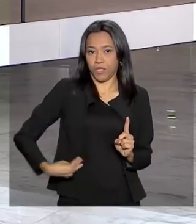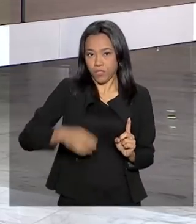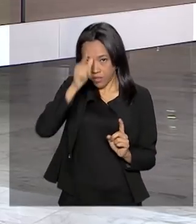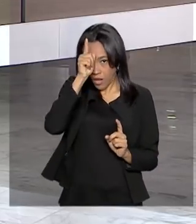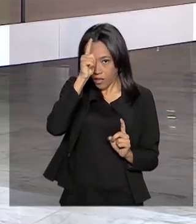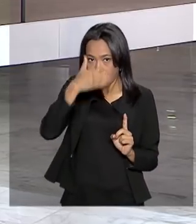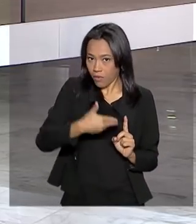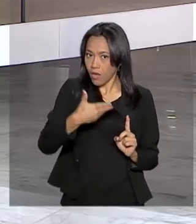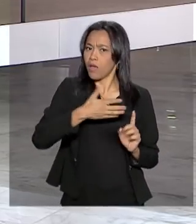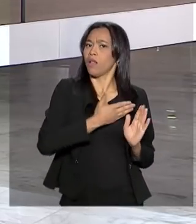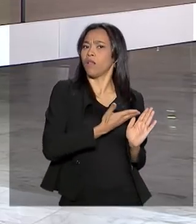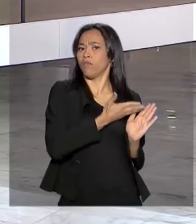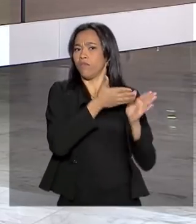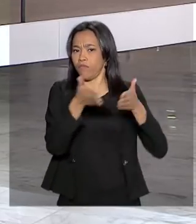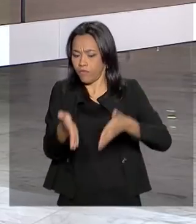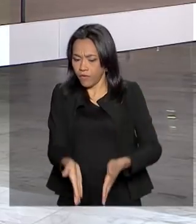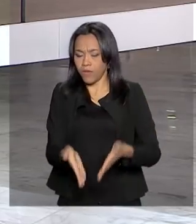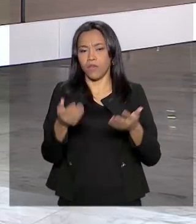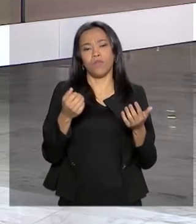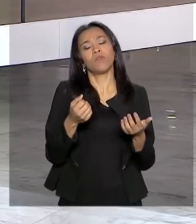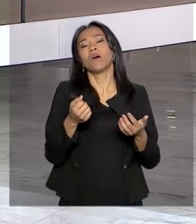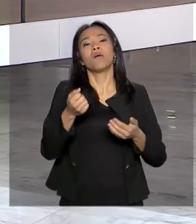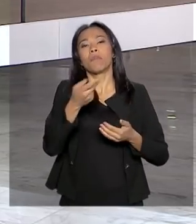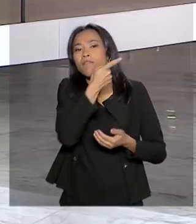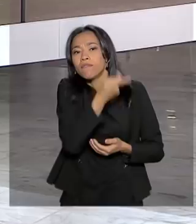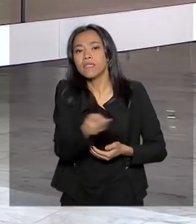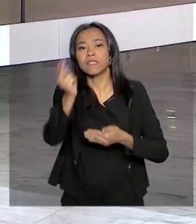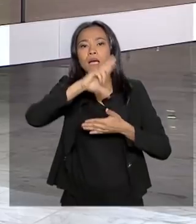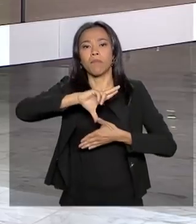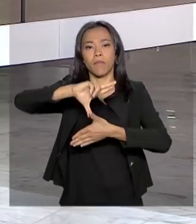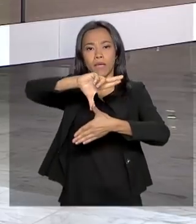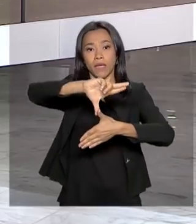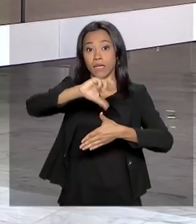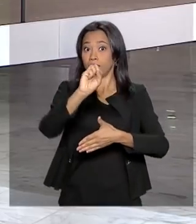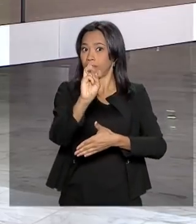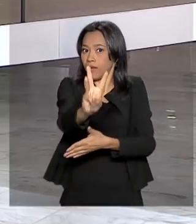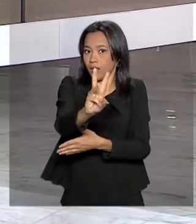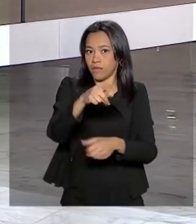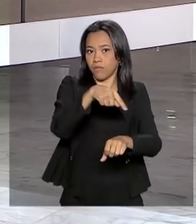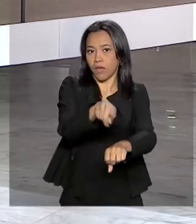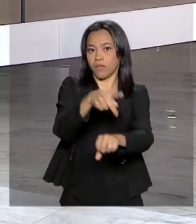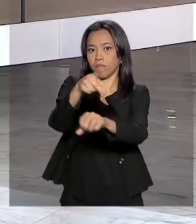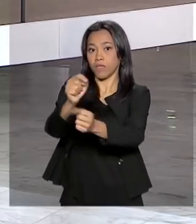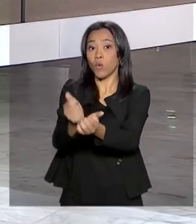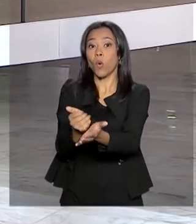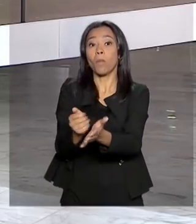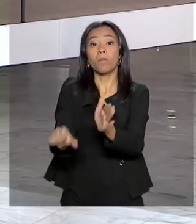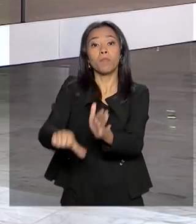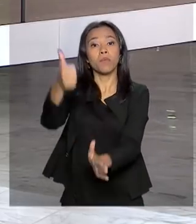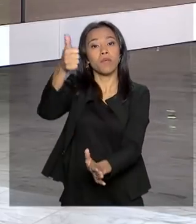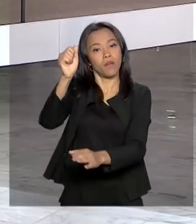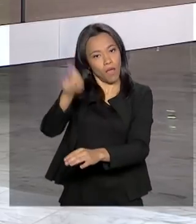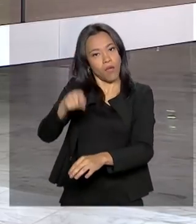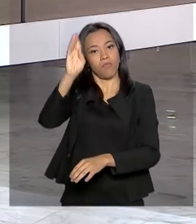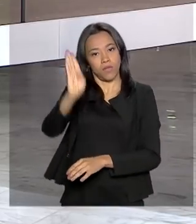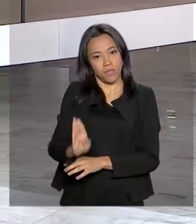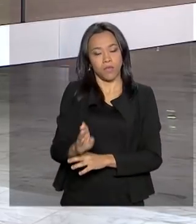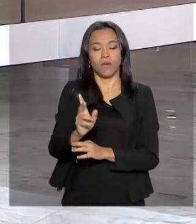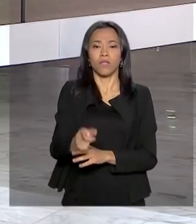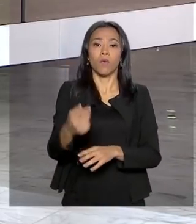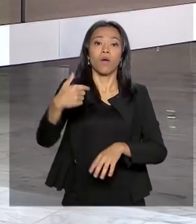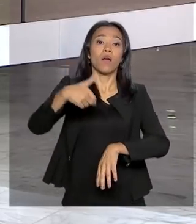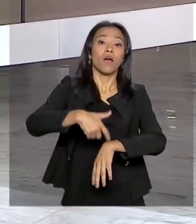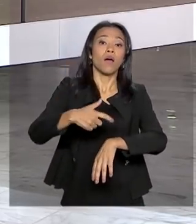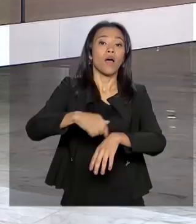Ele está em viagem oficial pela América Latina, visita três países por aqui, começando pelo Brasil. Às 11 horas da manhã, ele vai ser